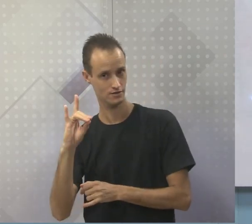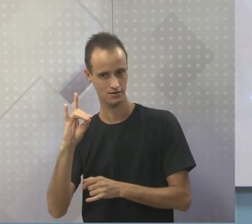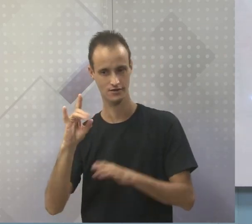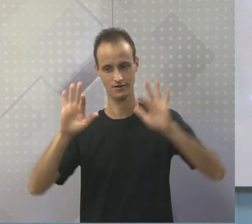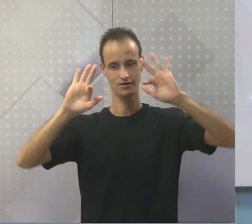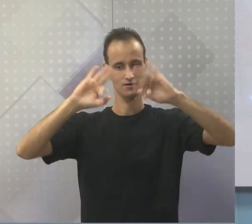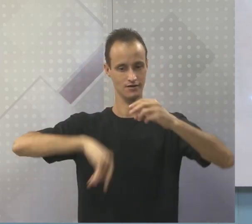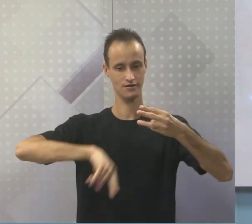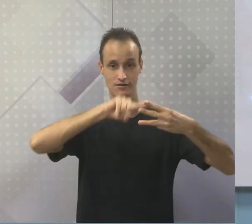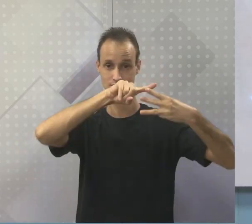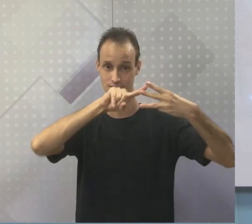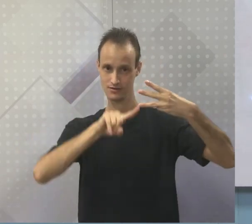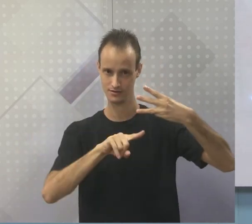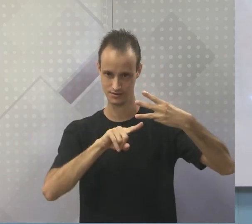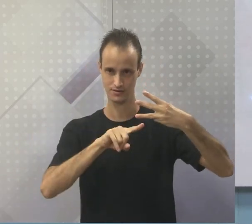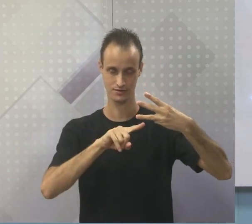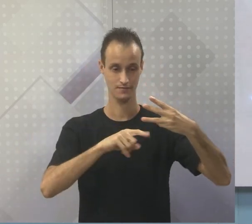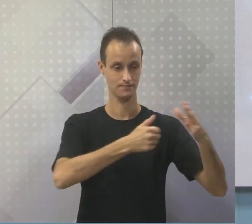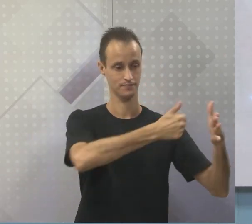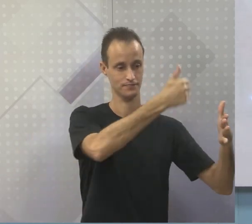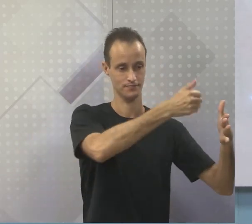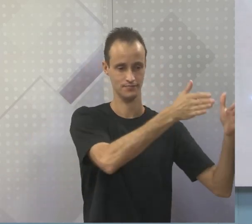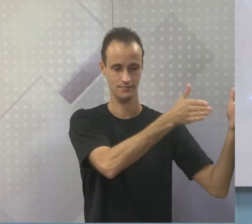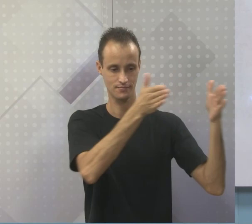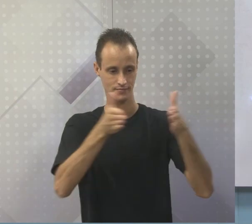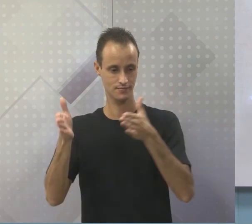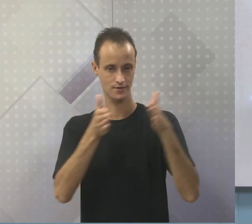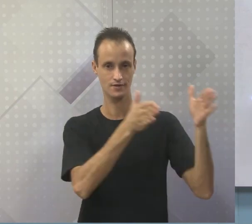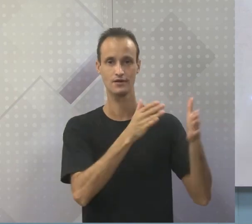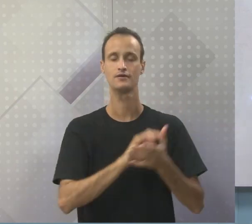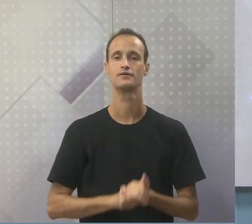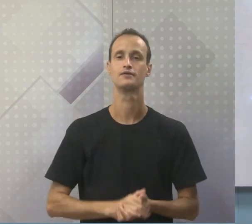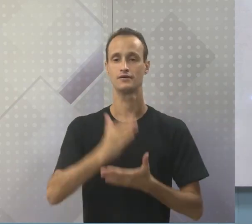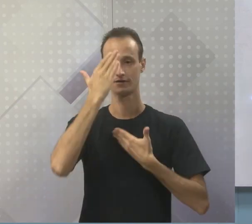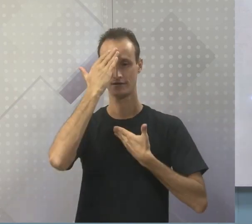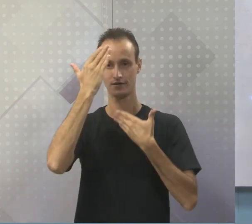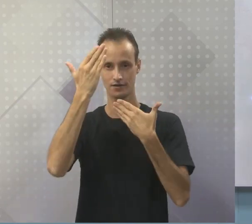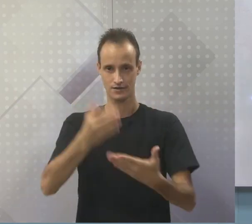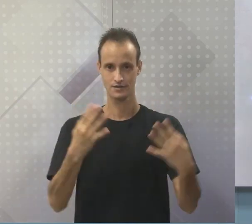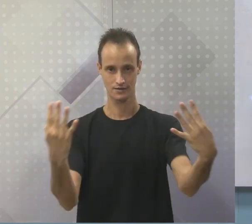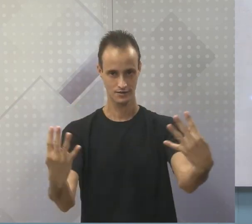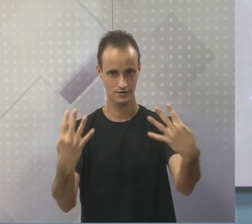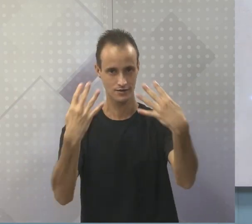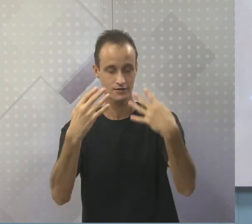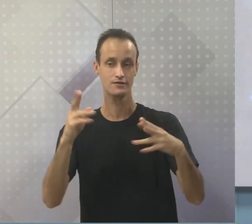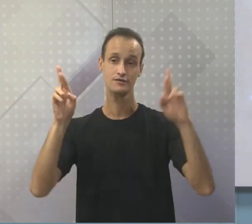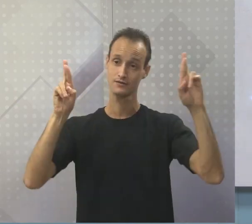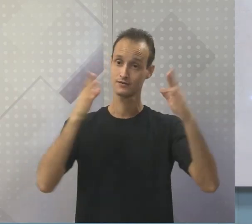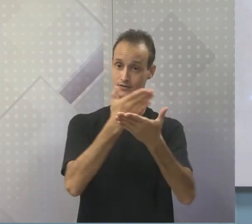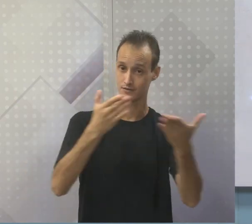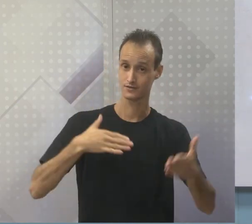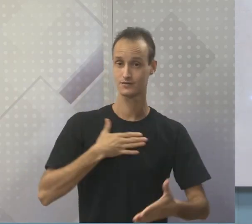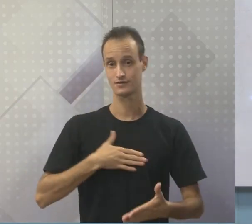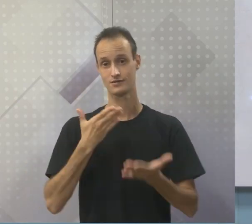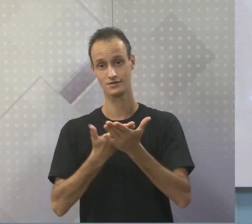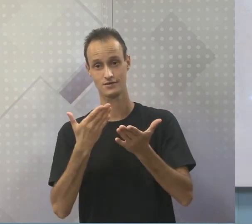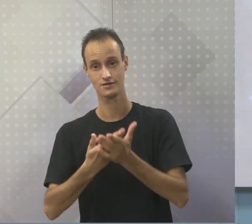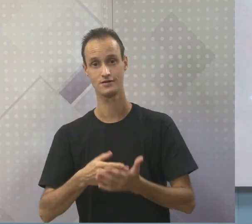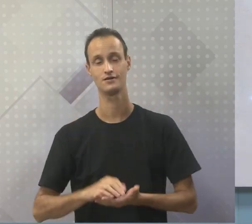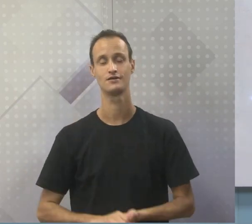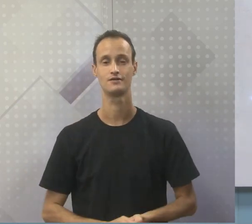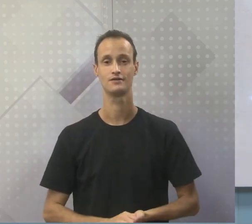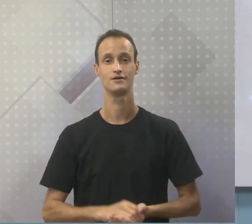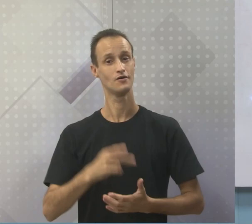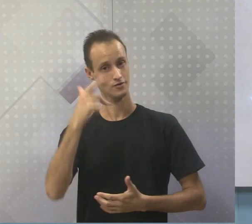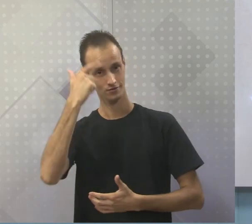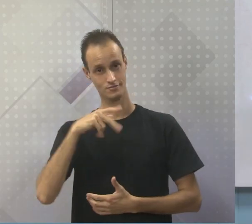as três atividades aí do setor primário. Tá bom? Agradeço pela atenção, espero que tenham gostado da aula, me chamo Adson Rico, sou professor